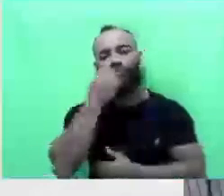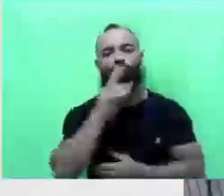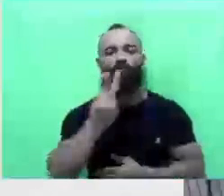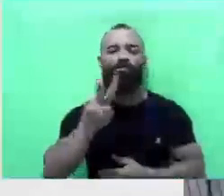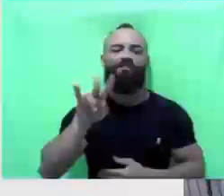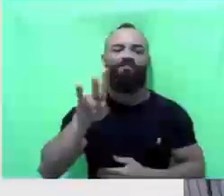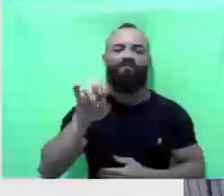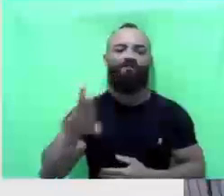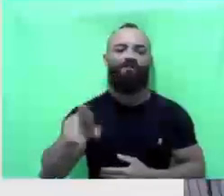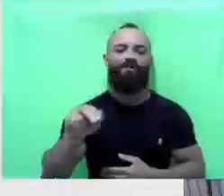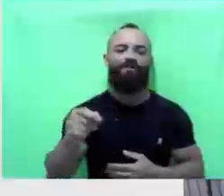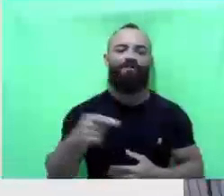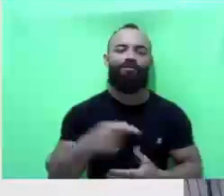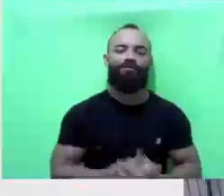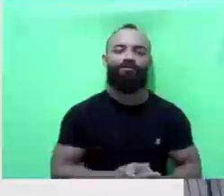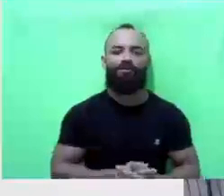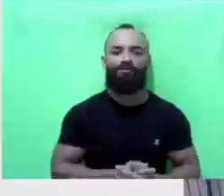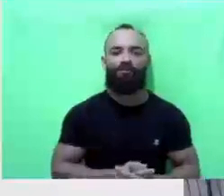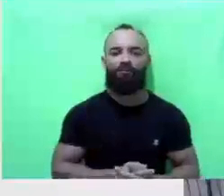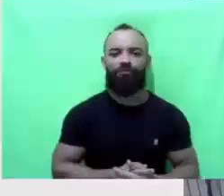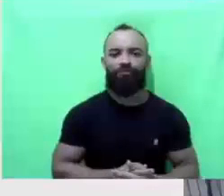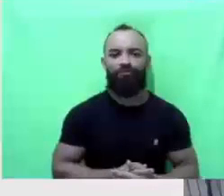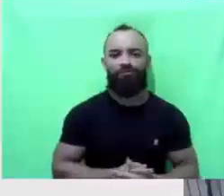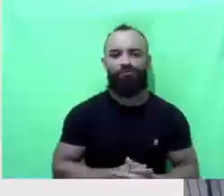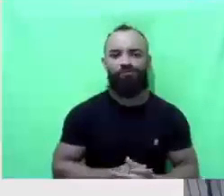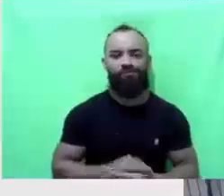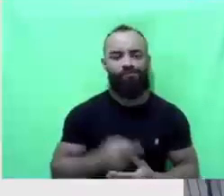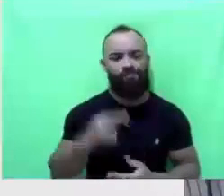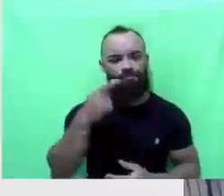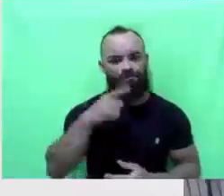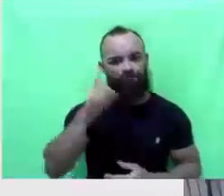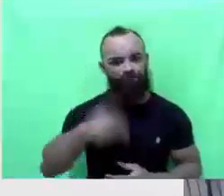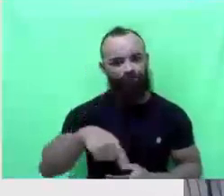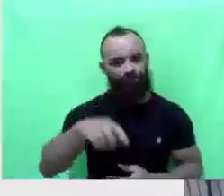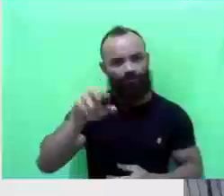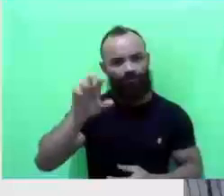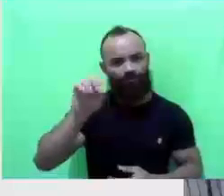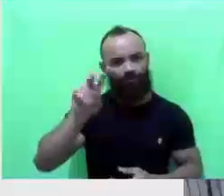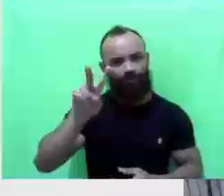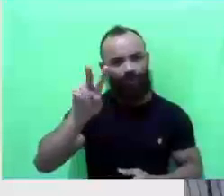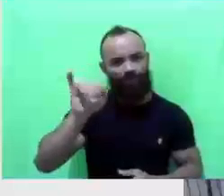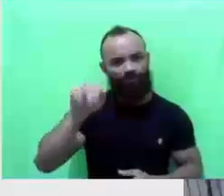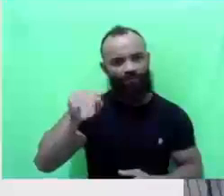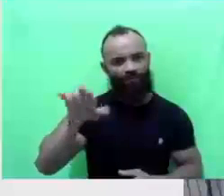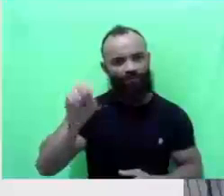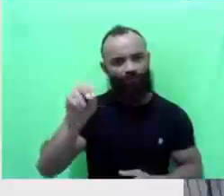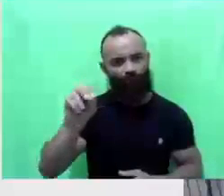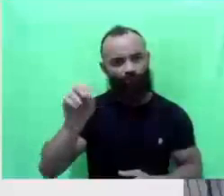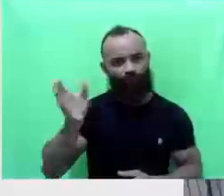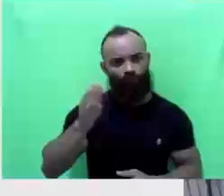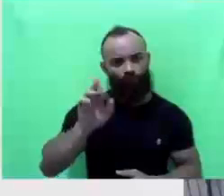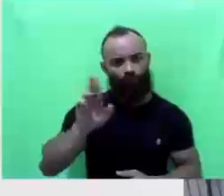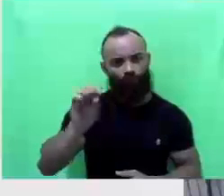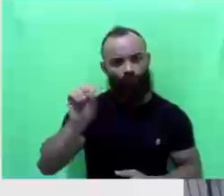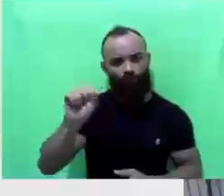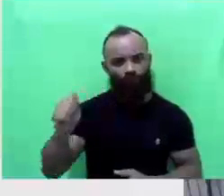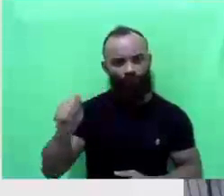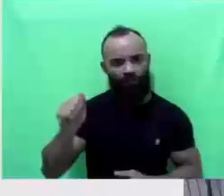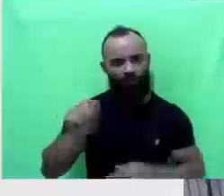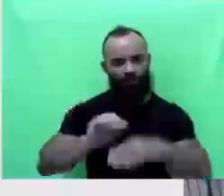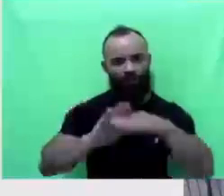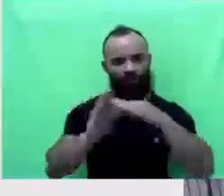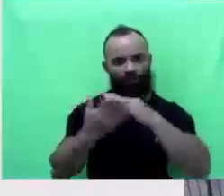Não, aquela ali ainda, essa daí agora já é na rua Otaviano Rosa, no bairro Bom Viver. Ali a gente vê também que teve um grande